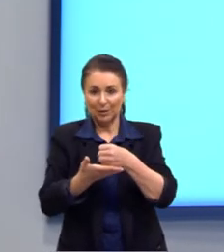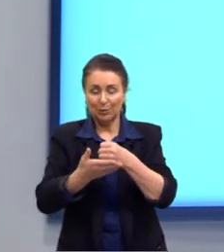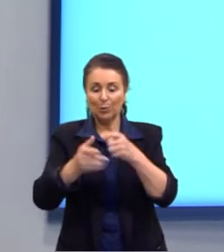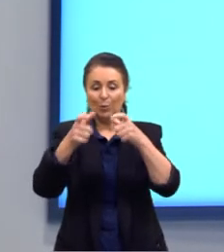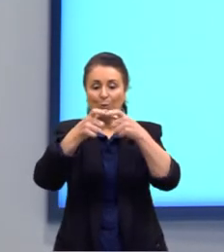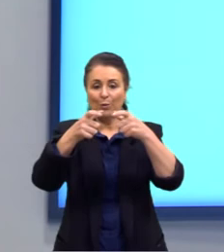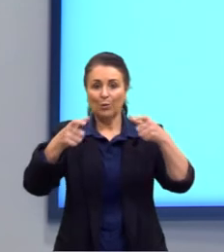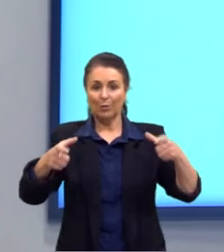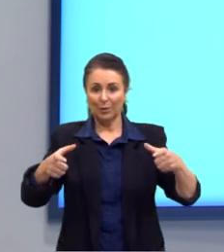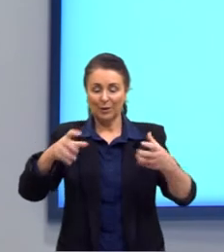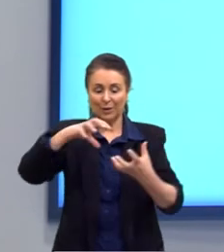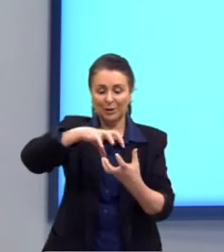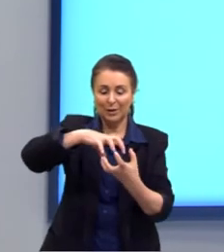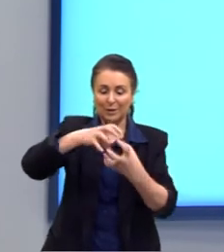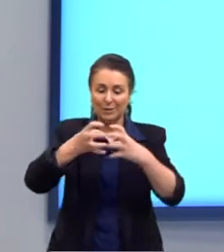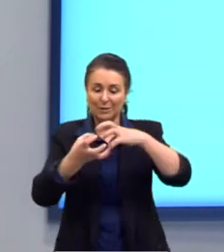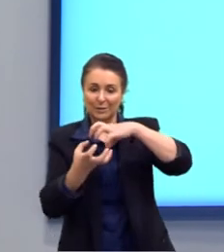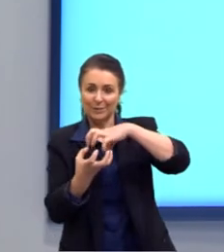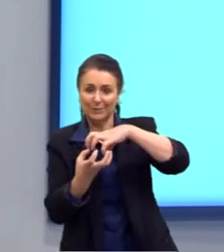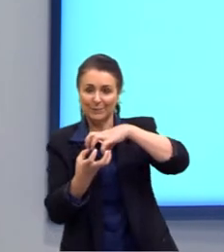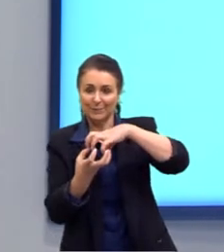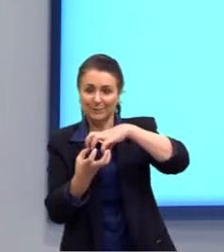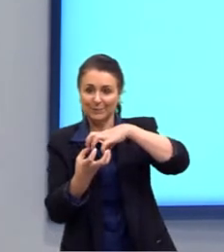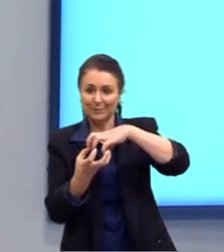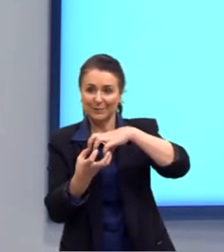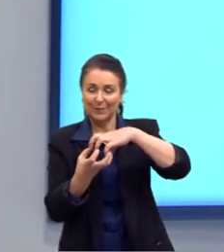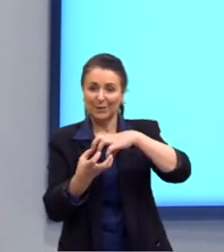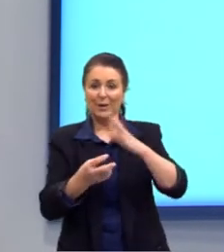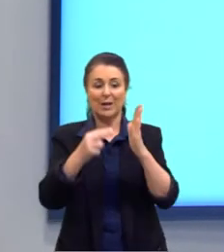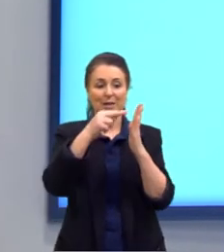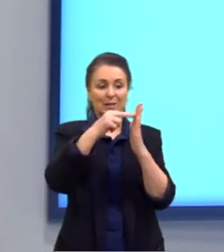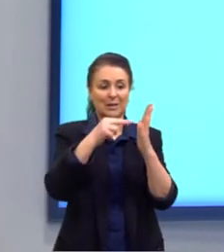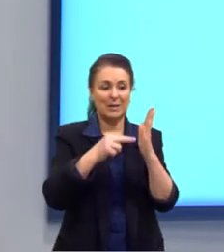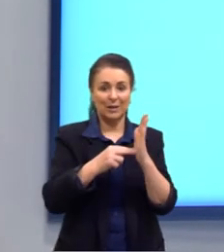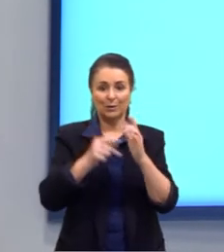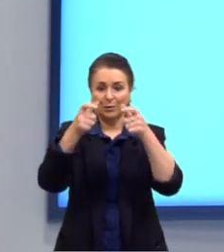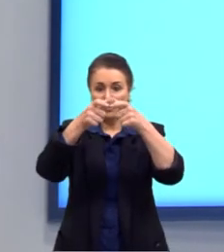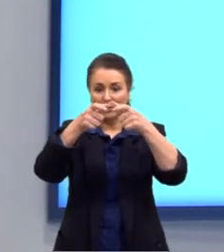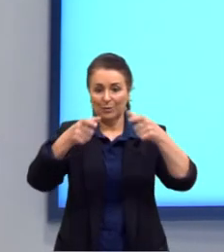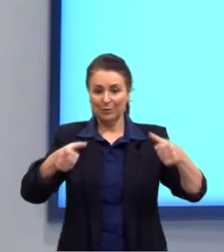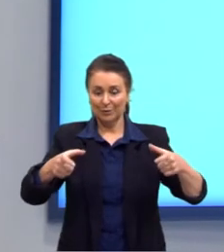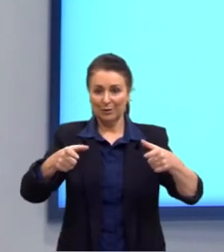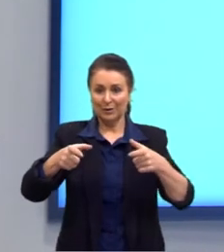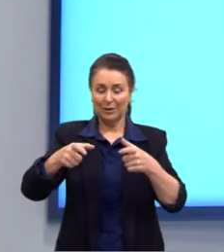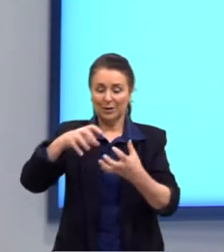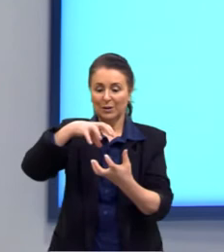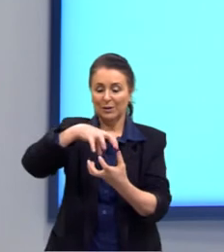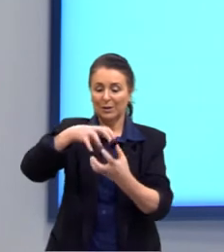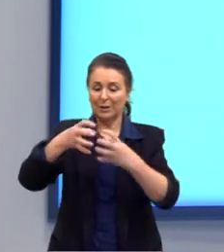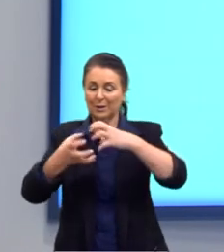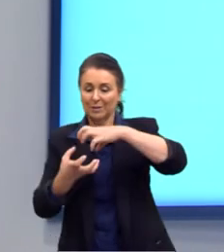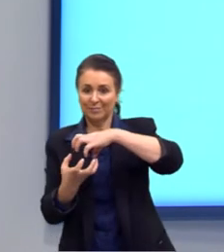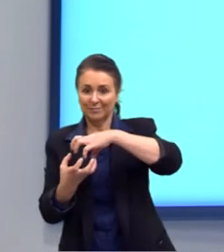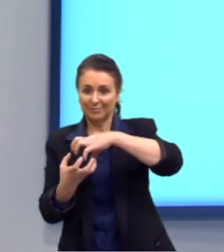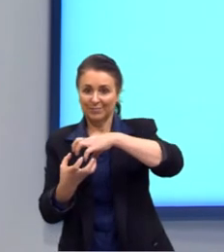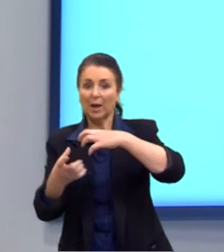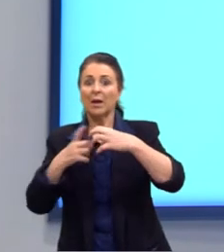ver que em cada uma dessas figuras, no cilindro, no cone e na esfera, nós temos uma superfície